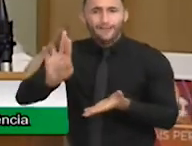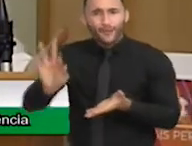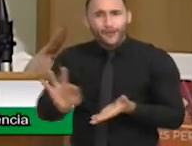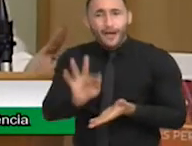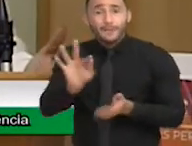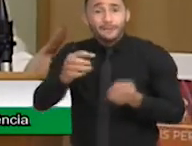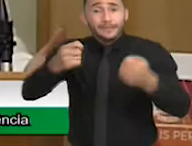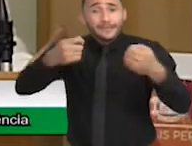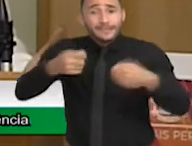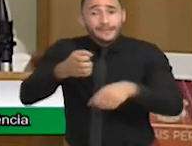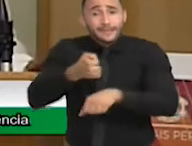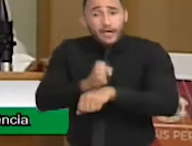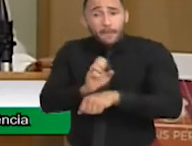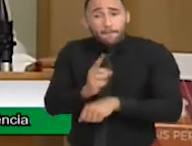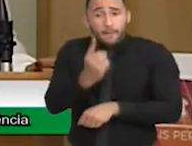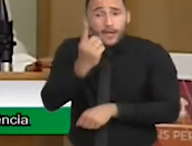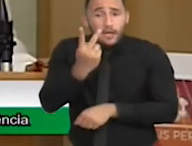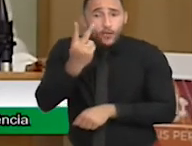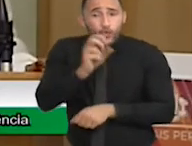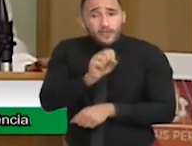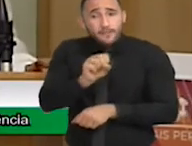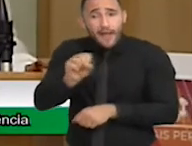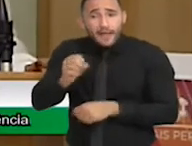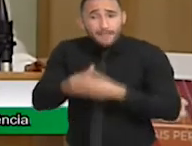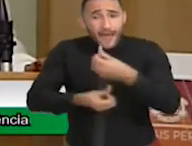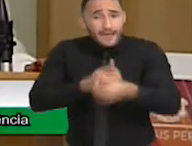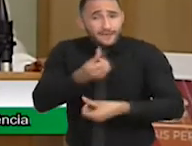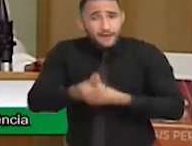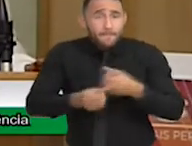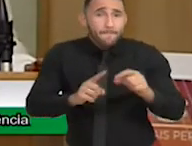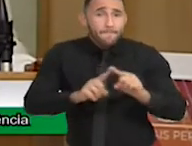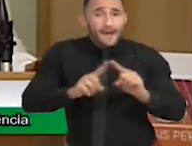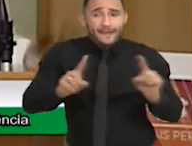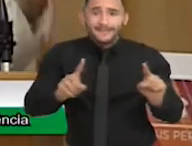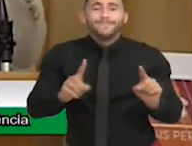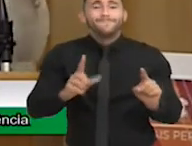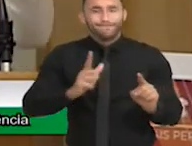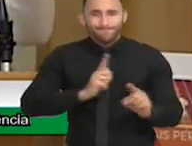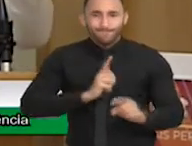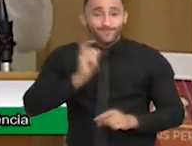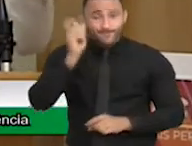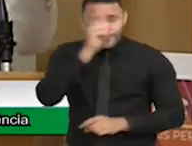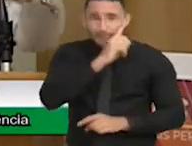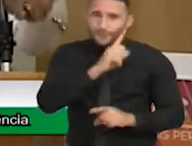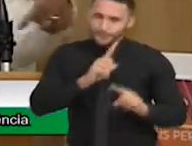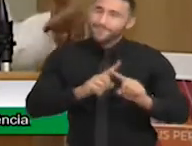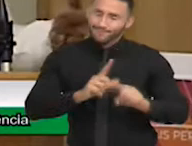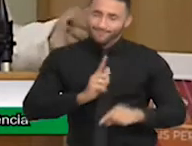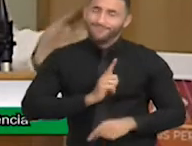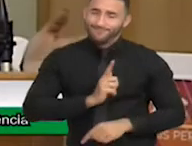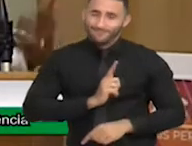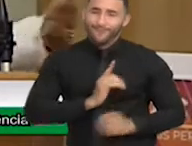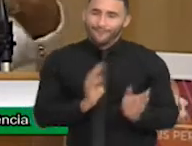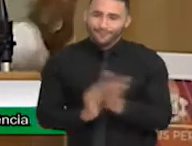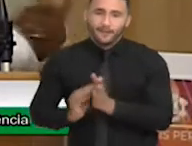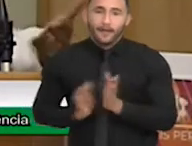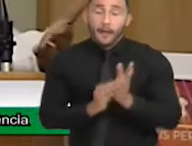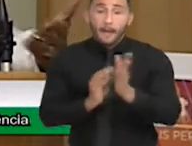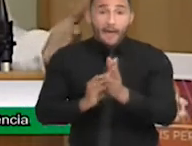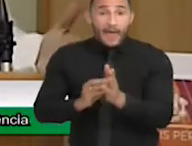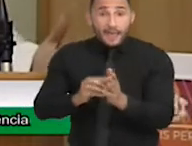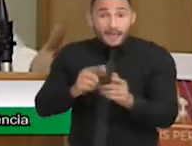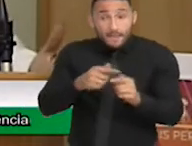segundo semestre e tem dificuldade. Mas já foram contratadas essa semana, pelo menos, gente tem feito muitas